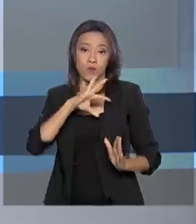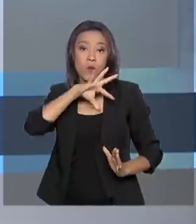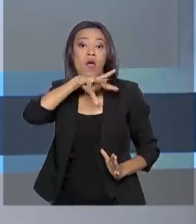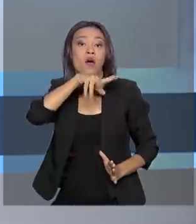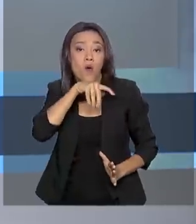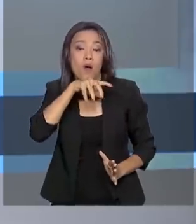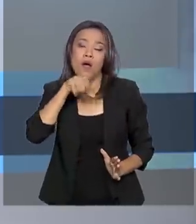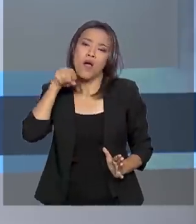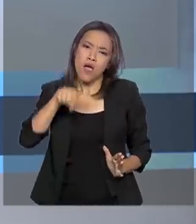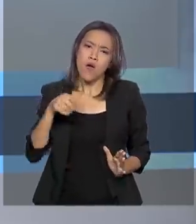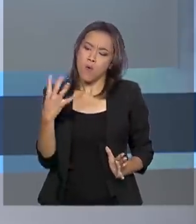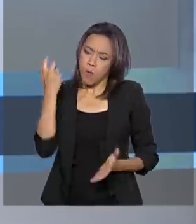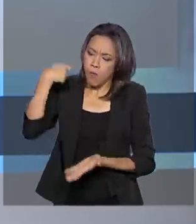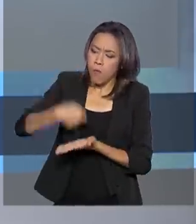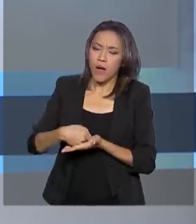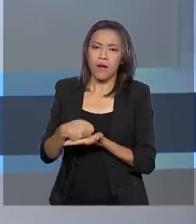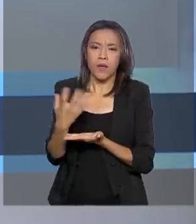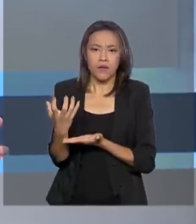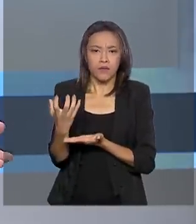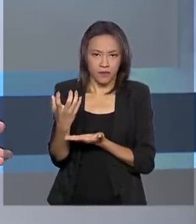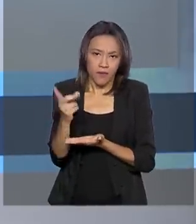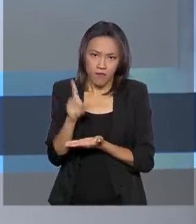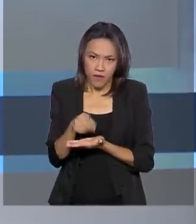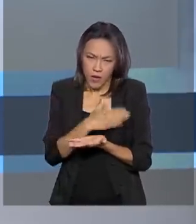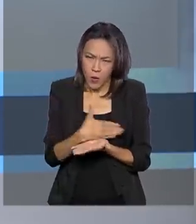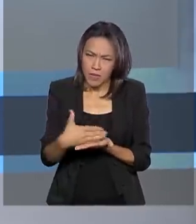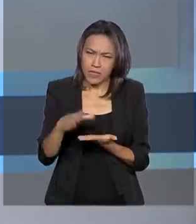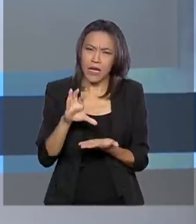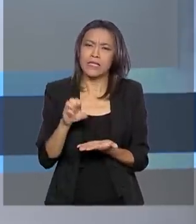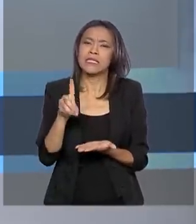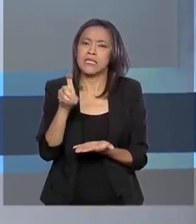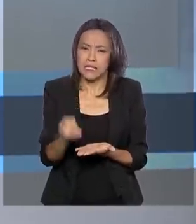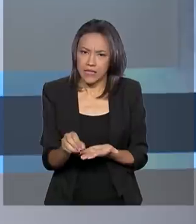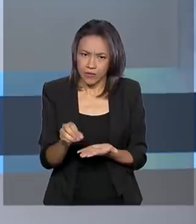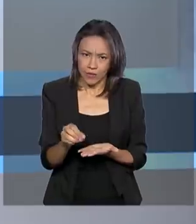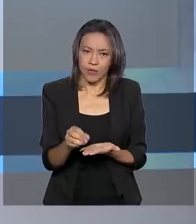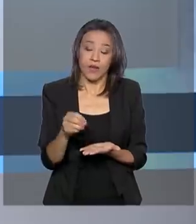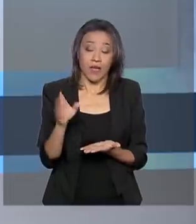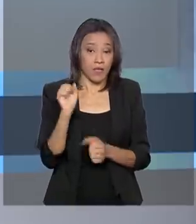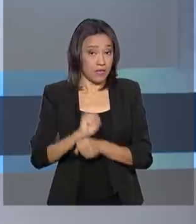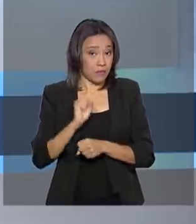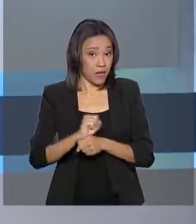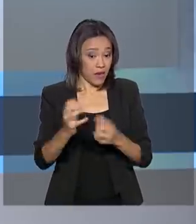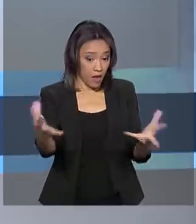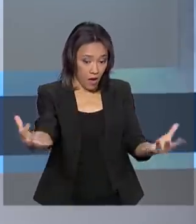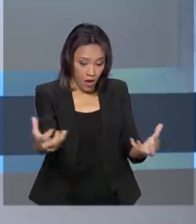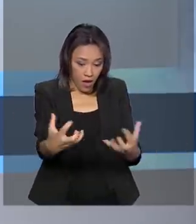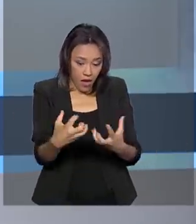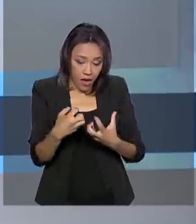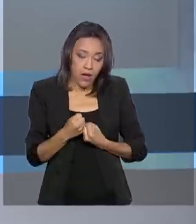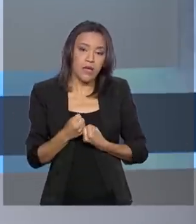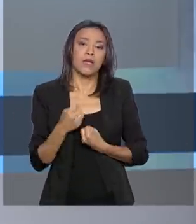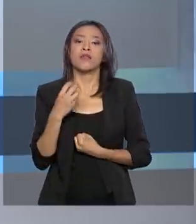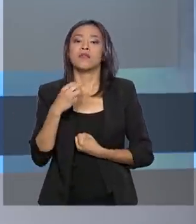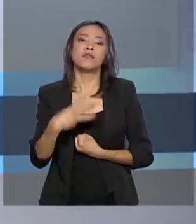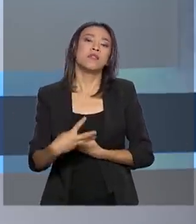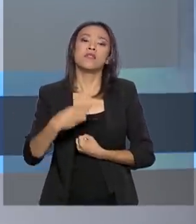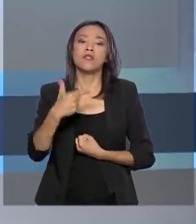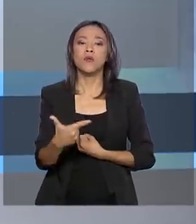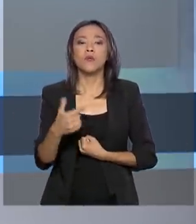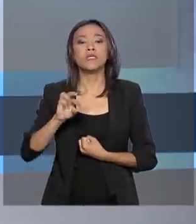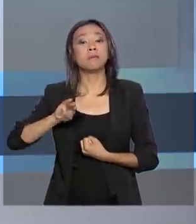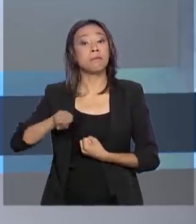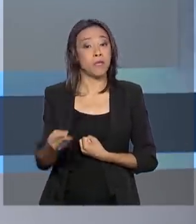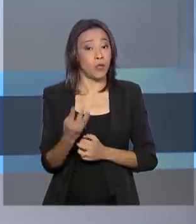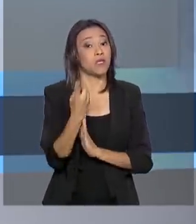que o pagamento das restituições vai começar mais cedo. A Receita Federal espera receber 32 milhões de declarações